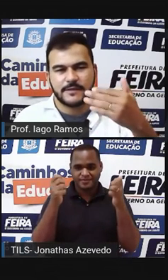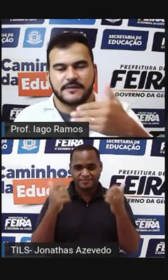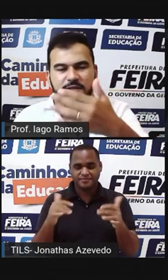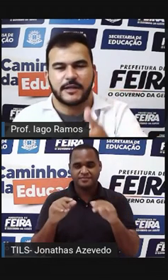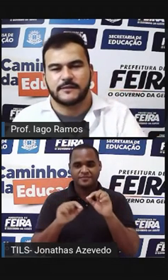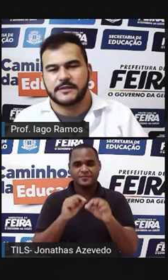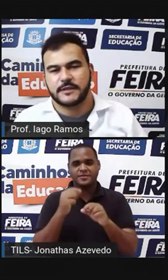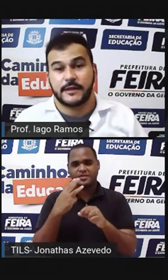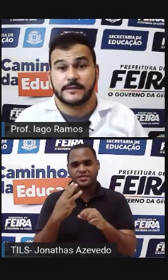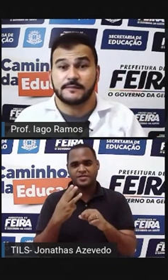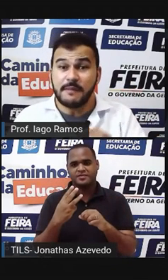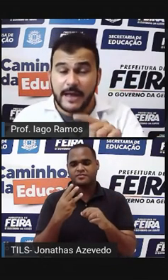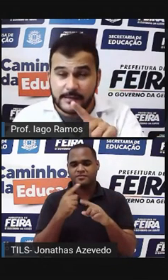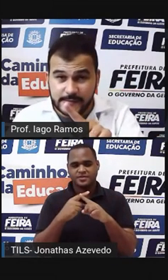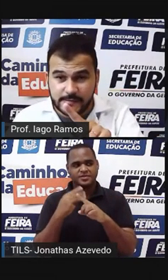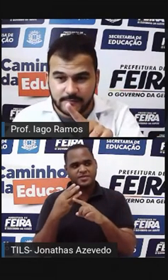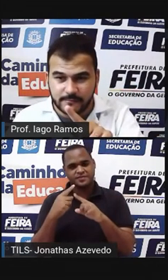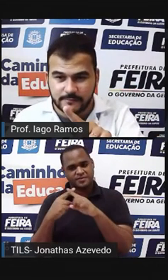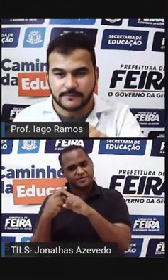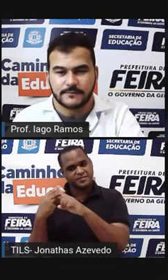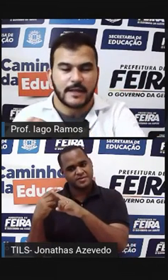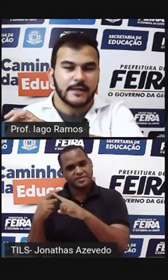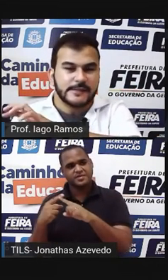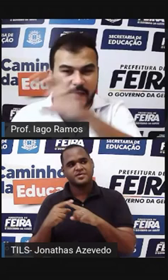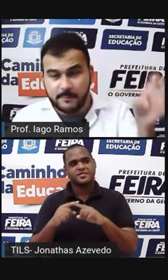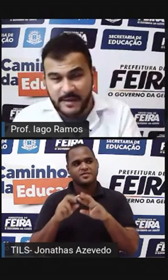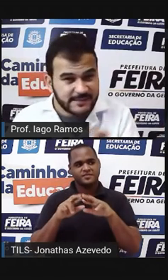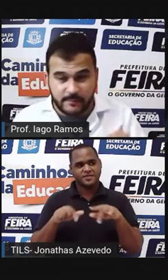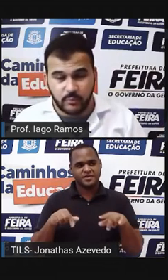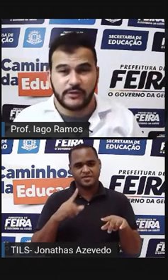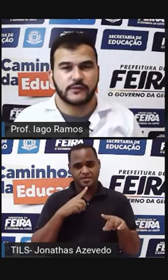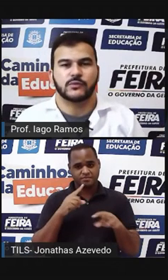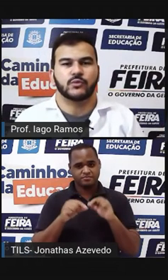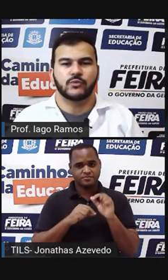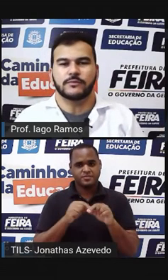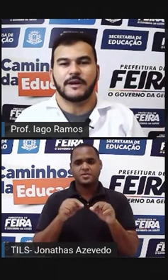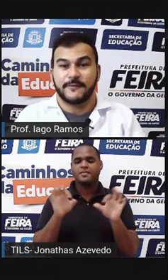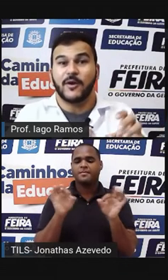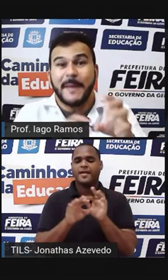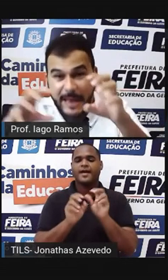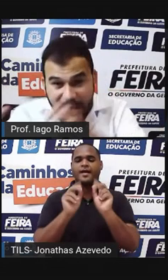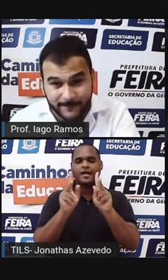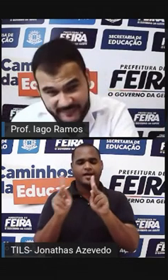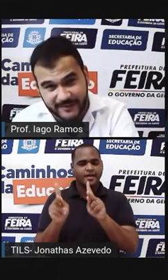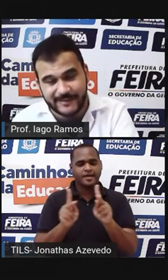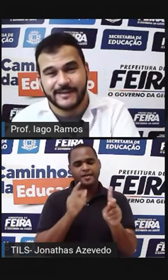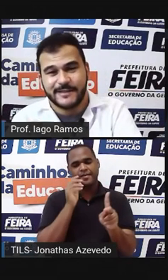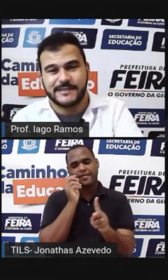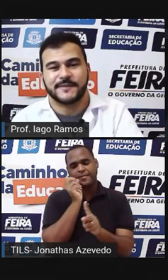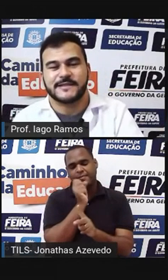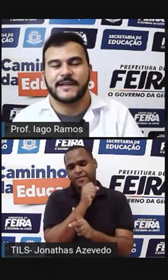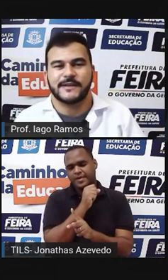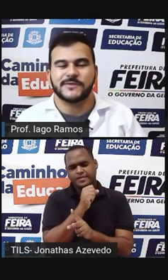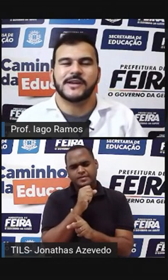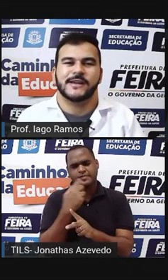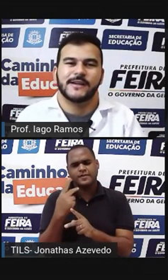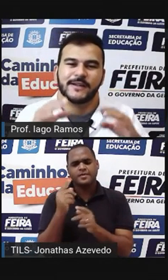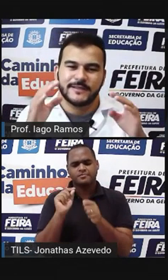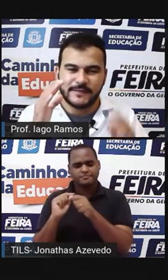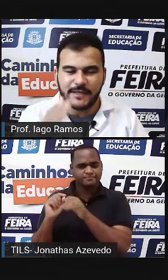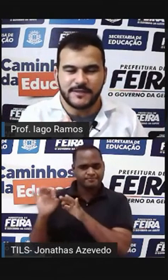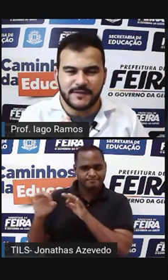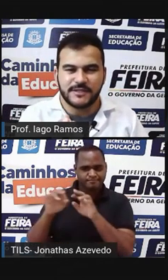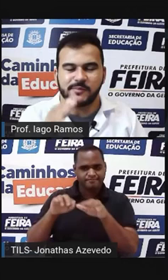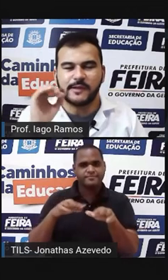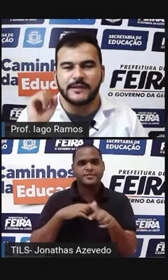3 vezes 3 vezes 3 Mas Sem passar por isso tudo A forma rápida de fazer isso é